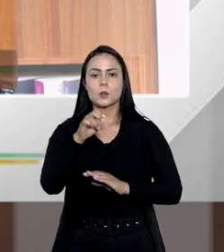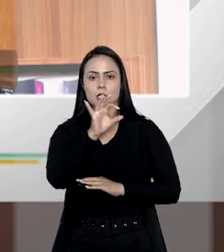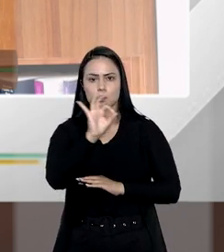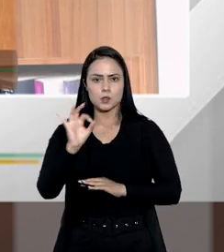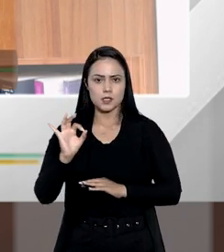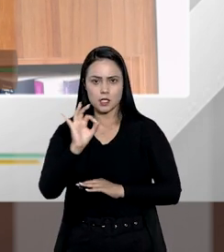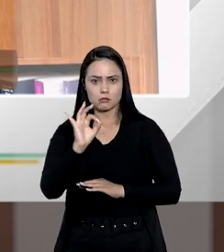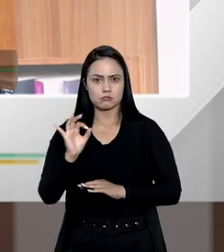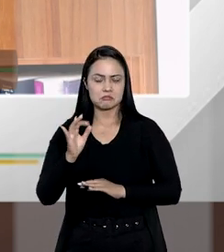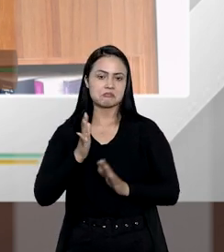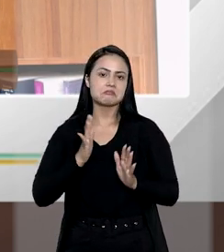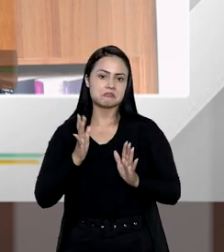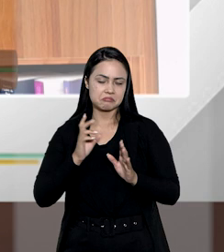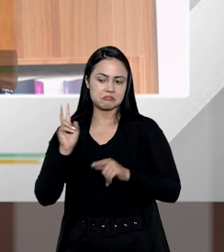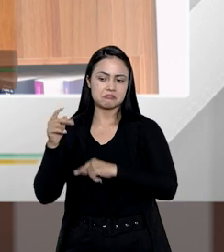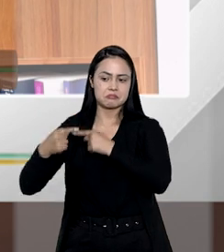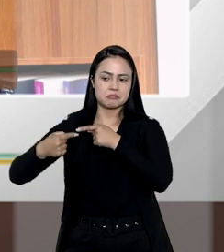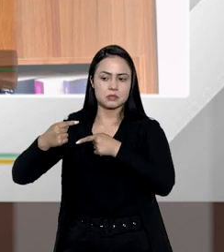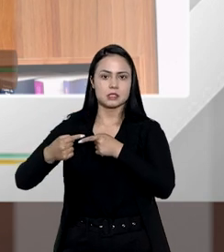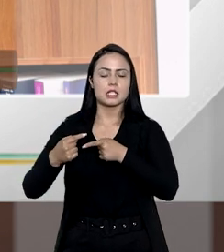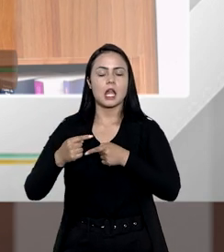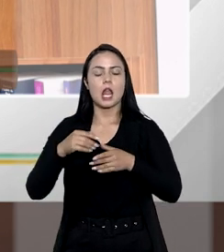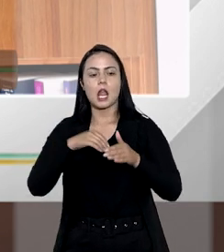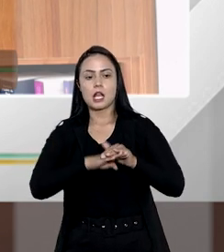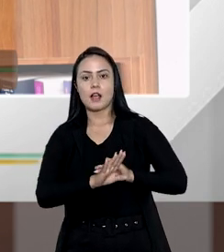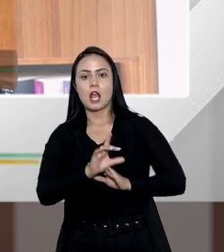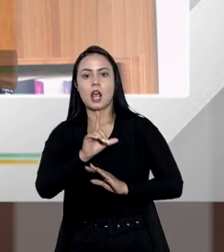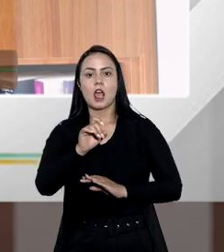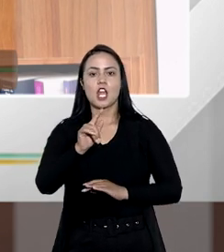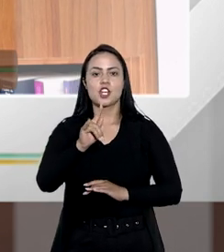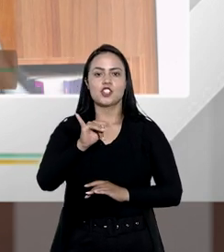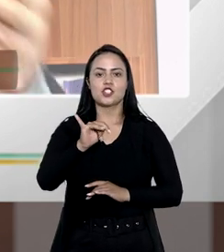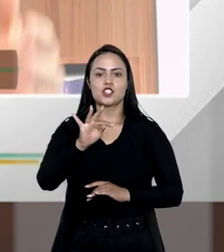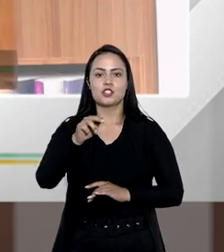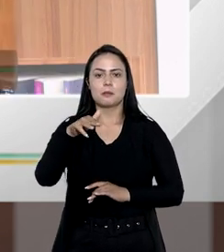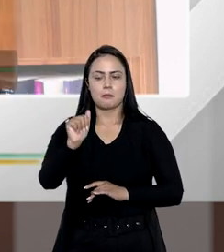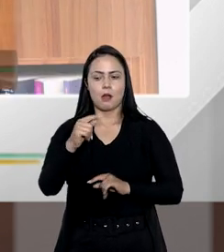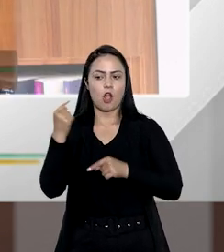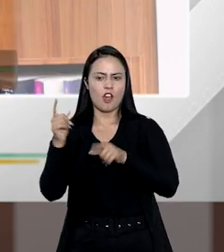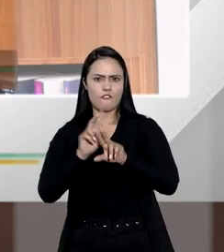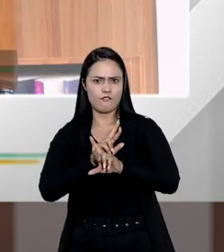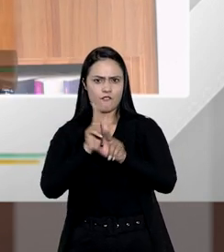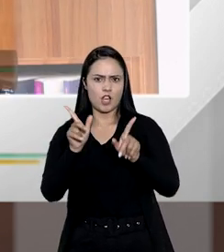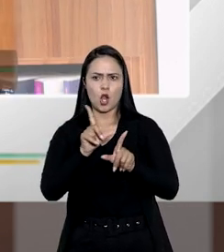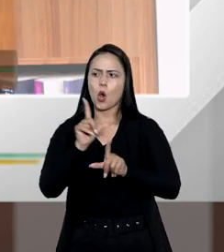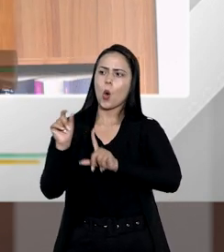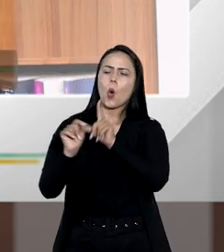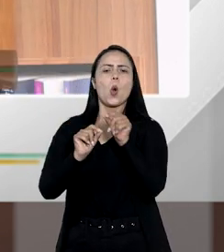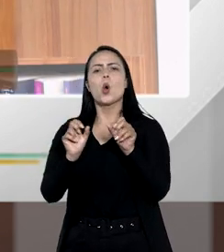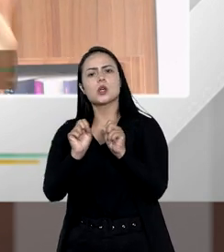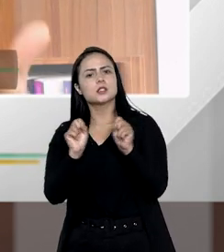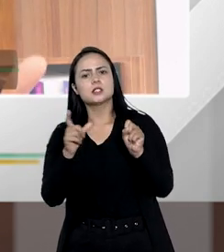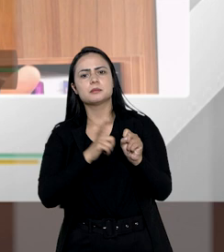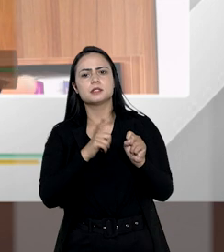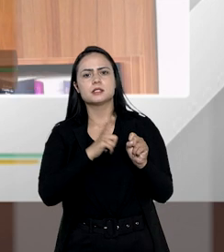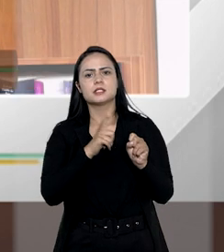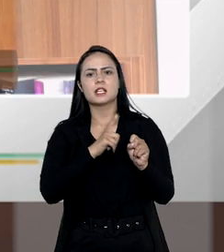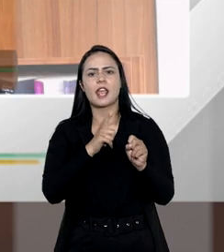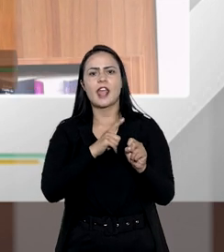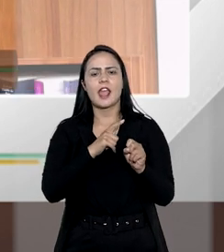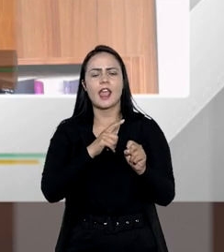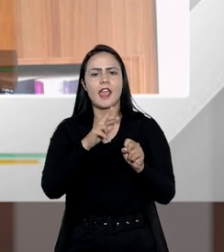% do patrimônio, que é a chamada reserva da legítima, que é ao contrário, por exemplo, de outros sistemas que existem legítimas